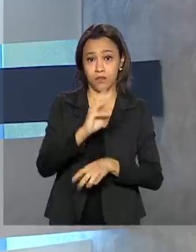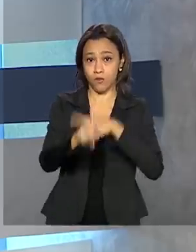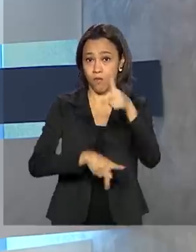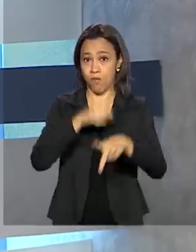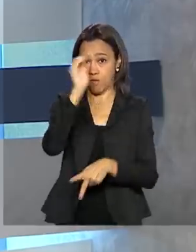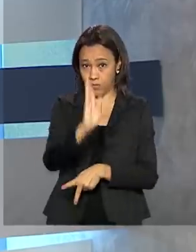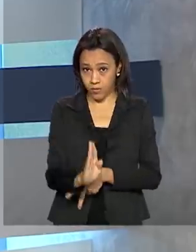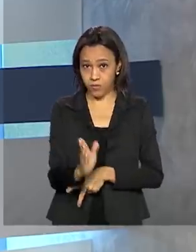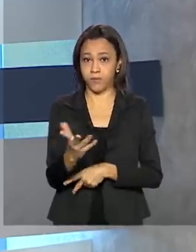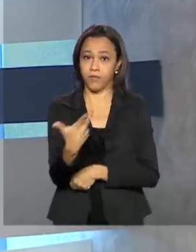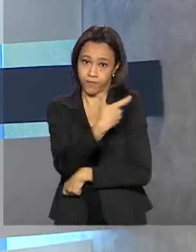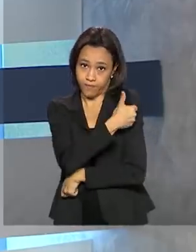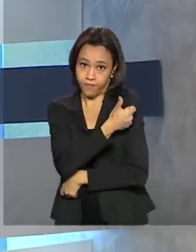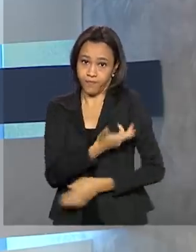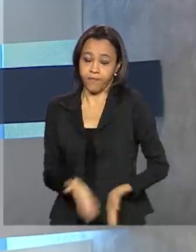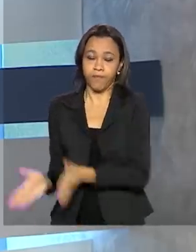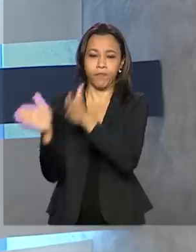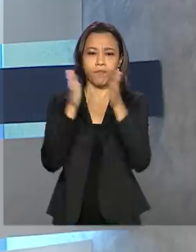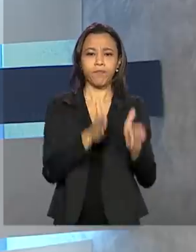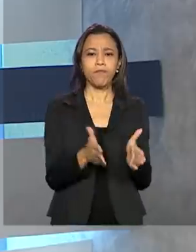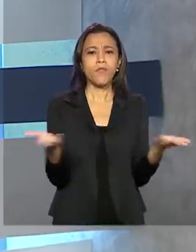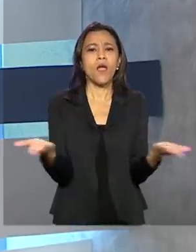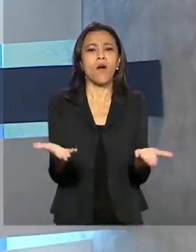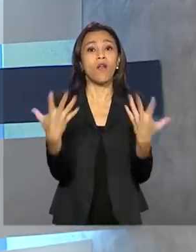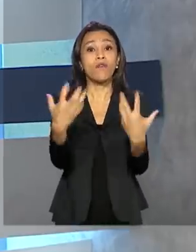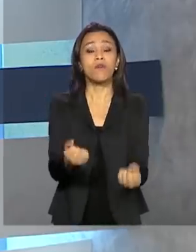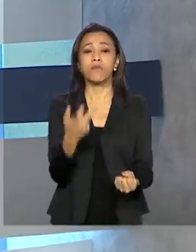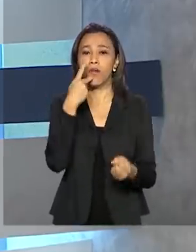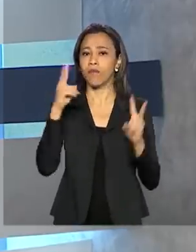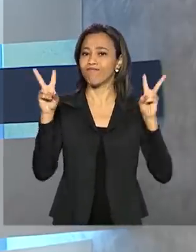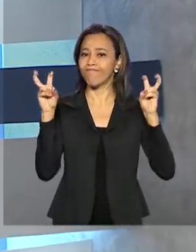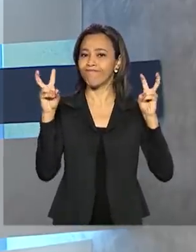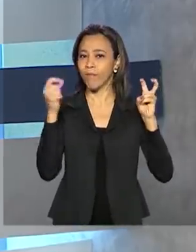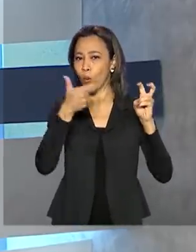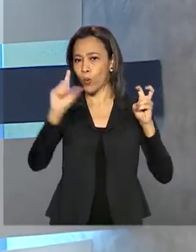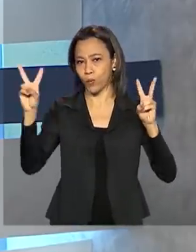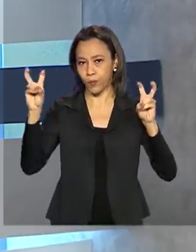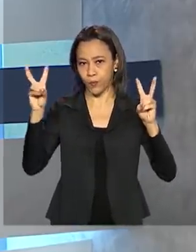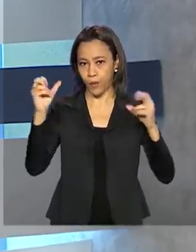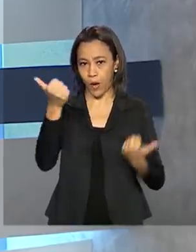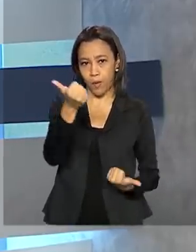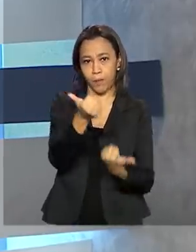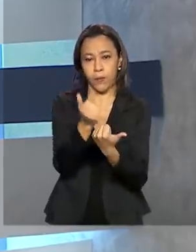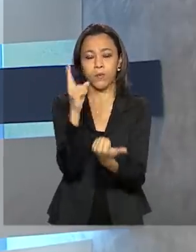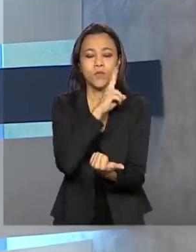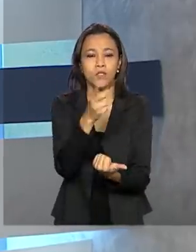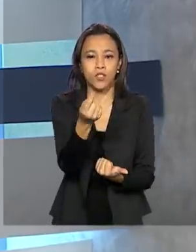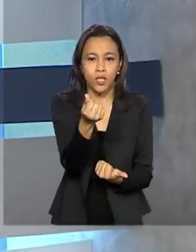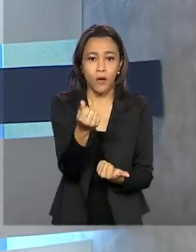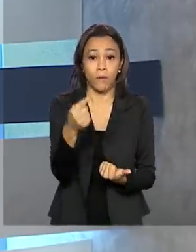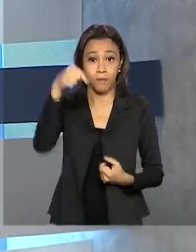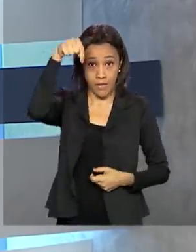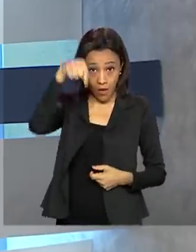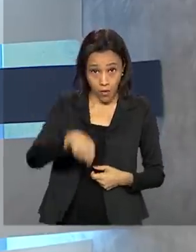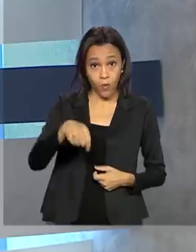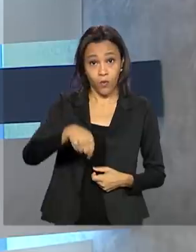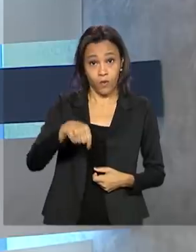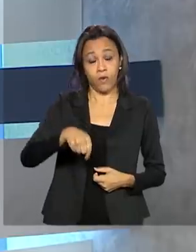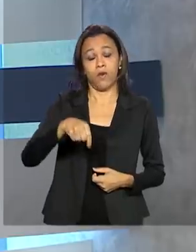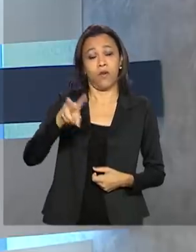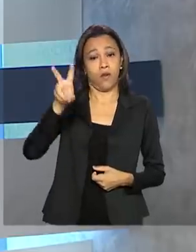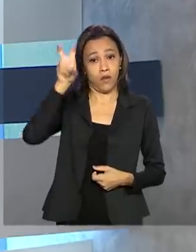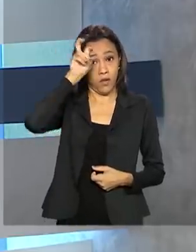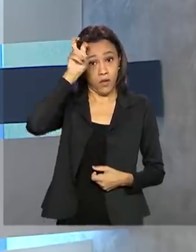Vamos falar agora de auxílio emergencial. Nesta quinta-feira, hoje, recebem o benefício